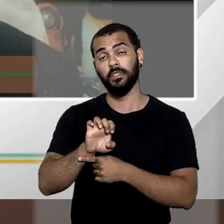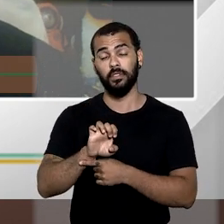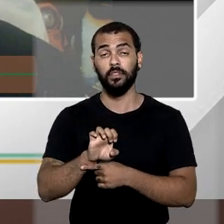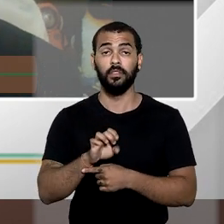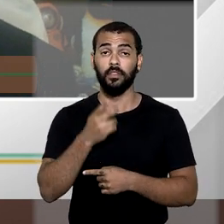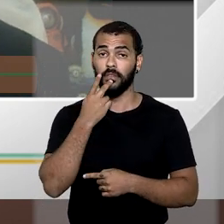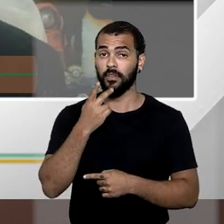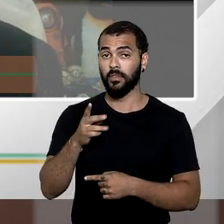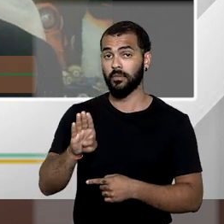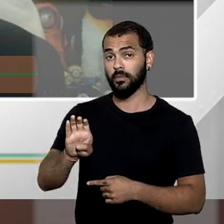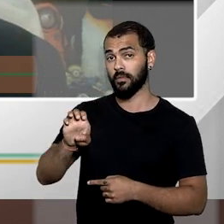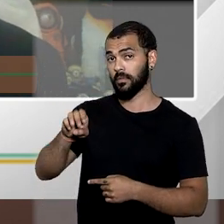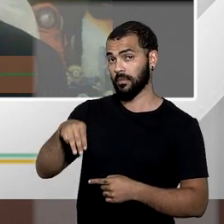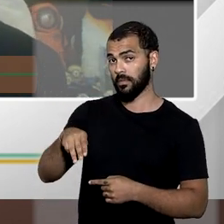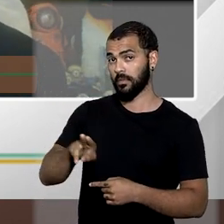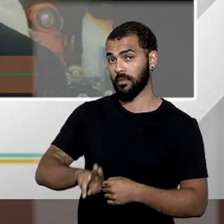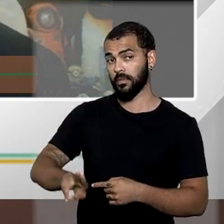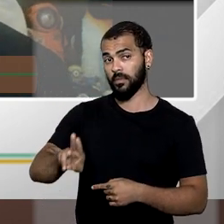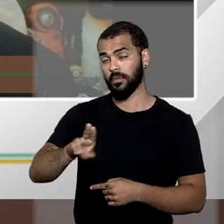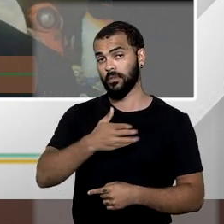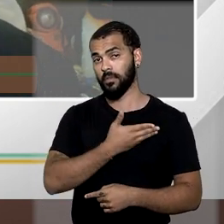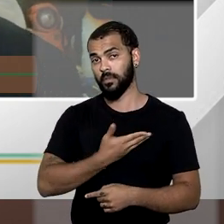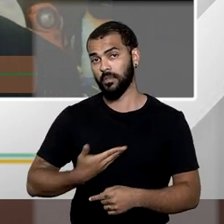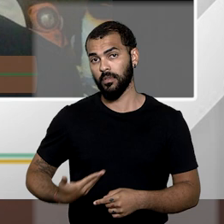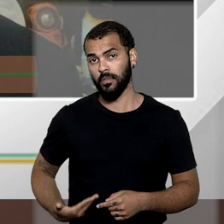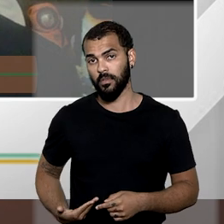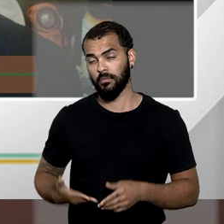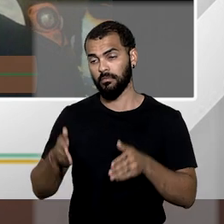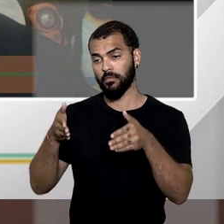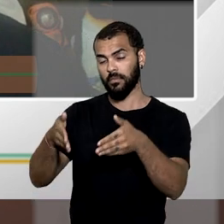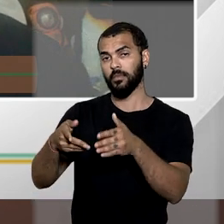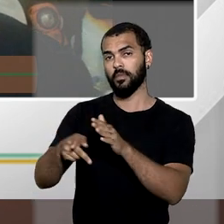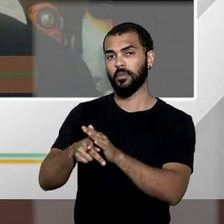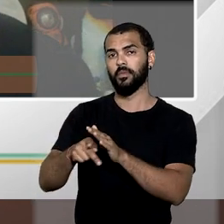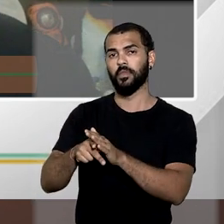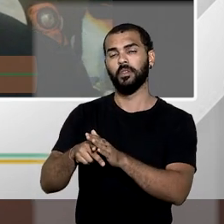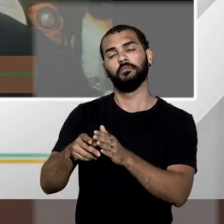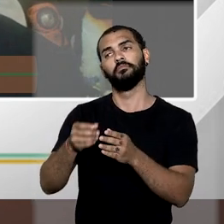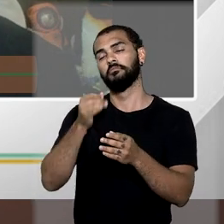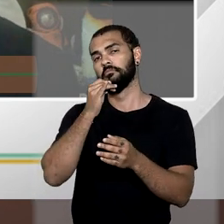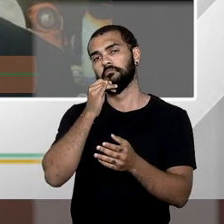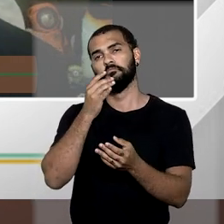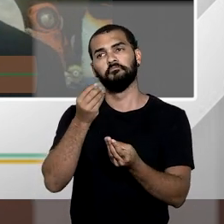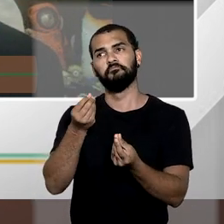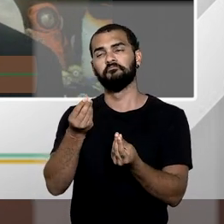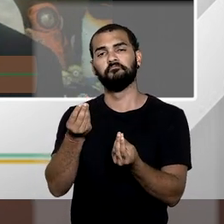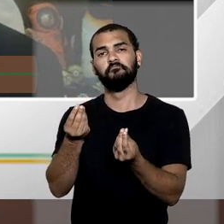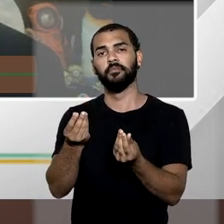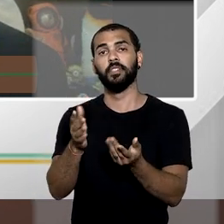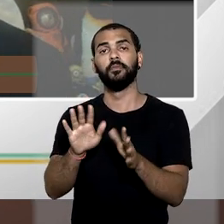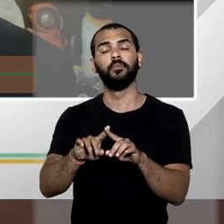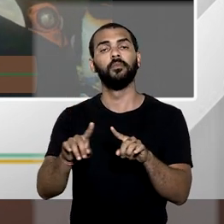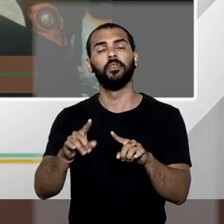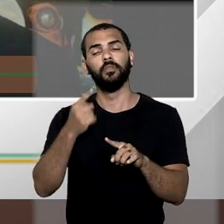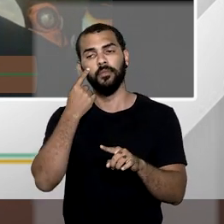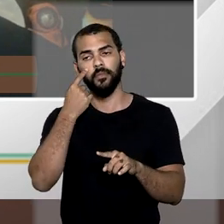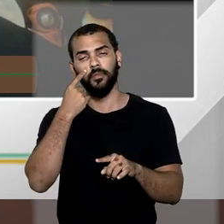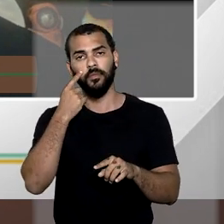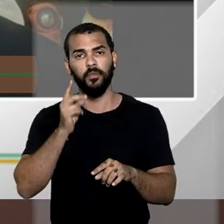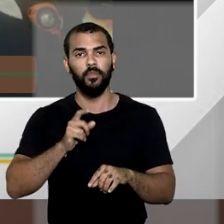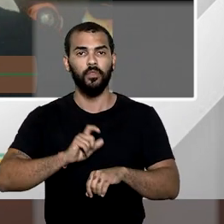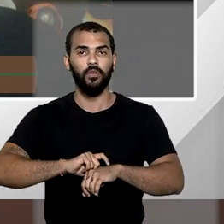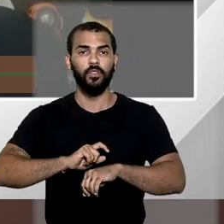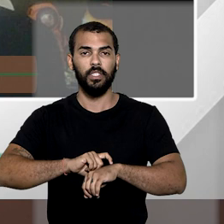determinado bem de utilidade pública para um certo fim genericamente posto, mas no curso do tempo resolve